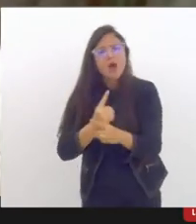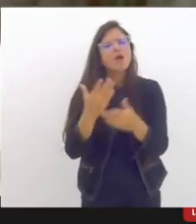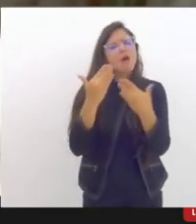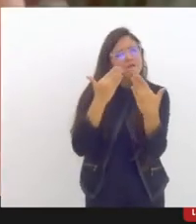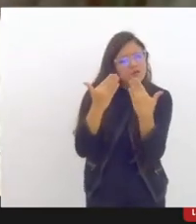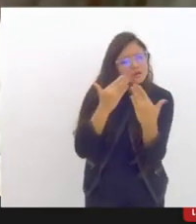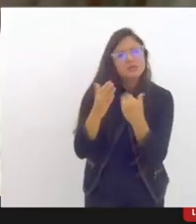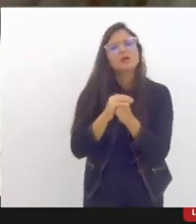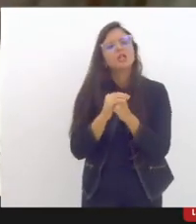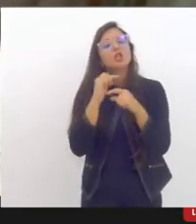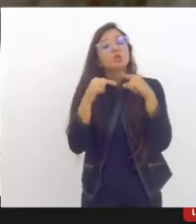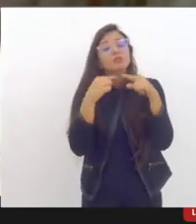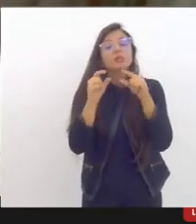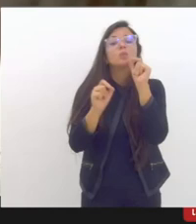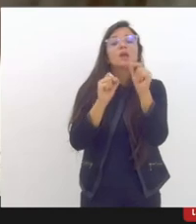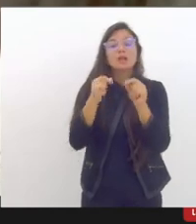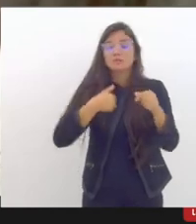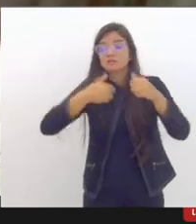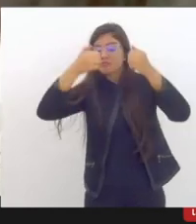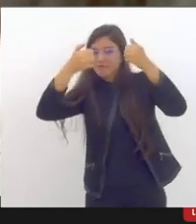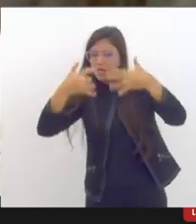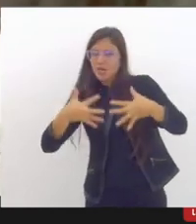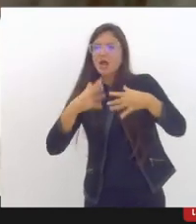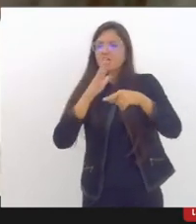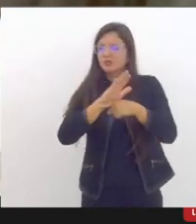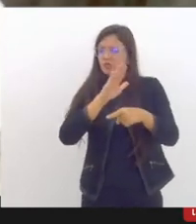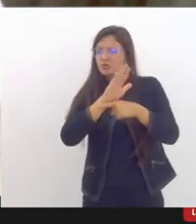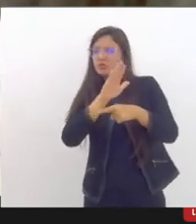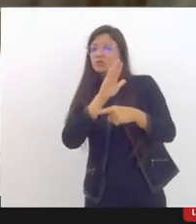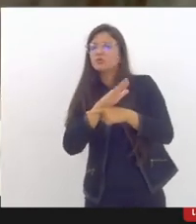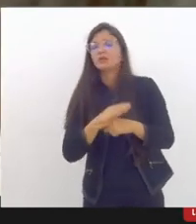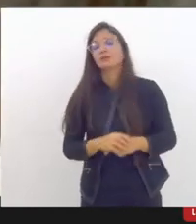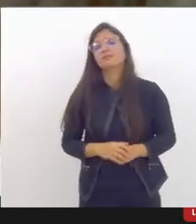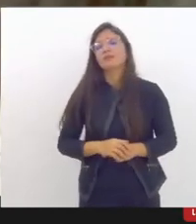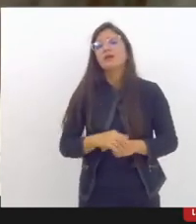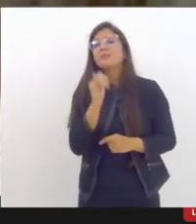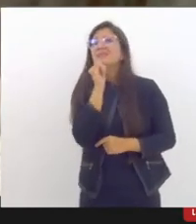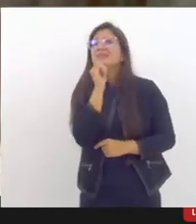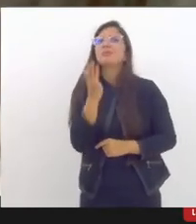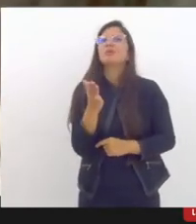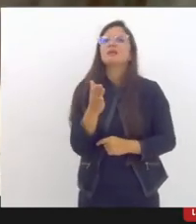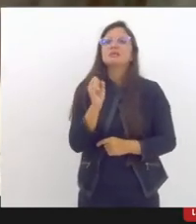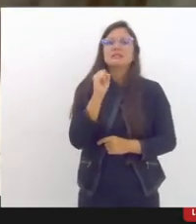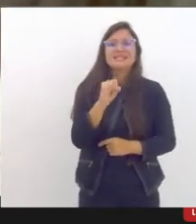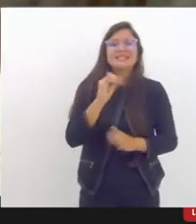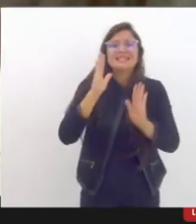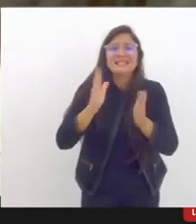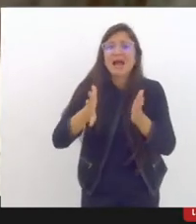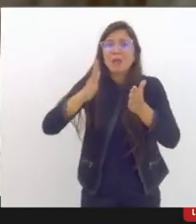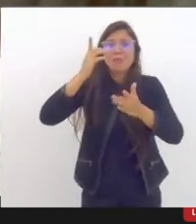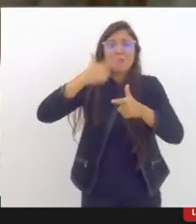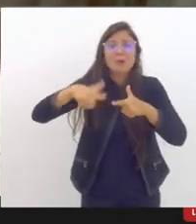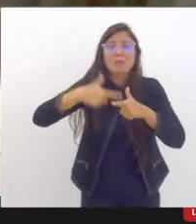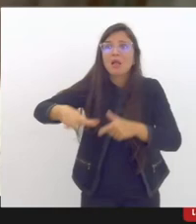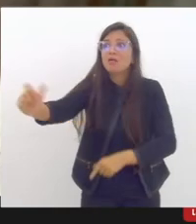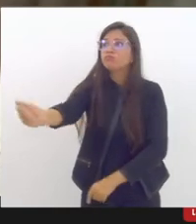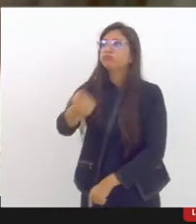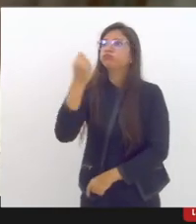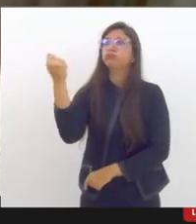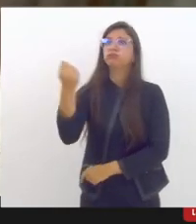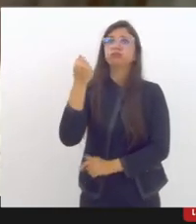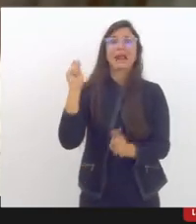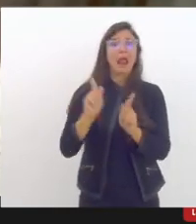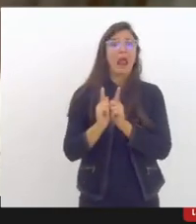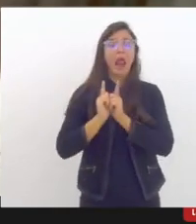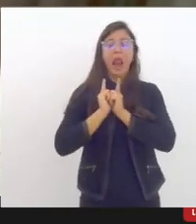para que não fique o sistema de justiça apenas acionado quando a situação já aconteceu e quando